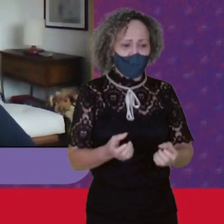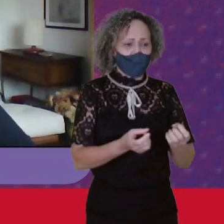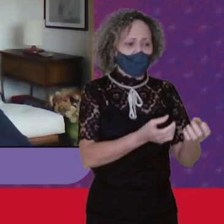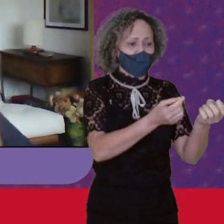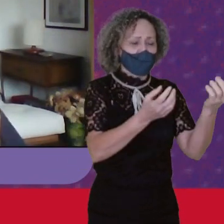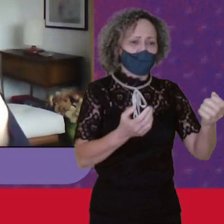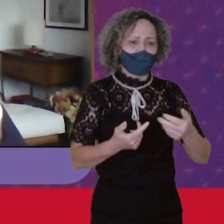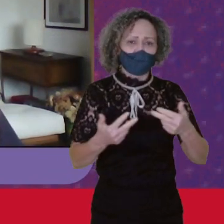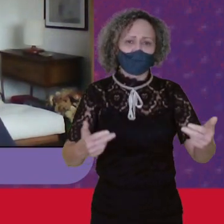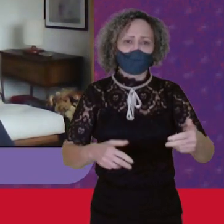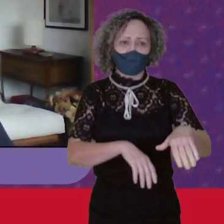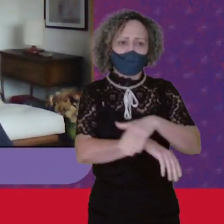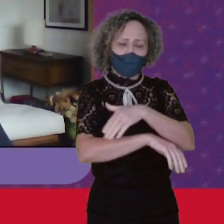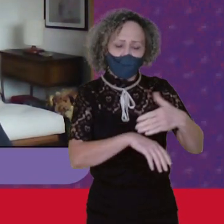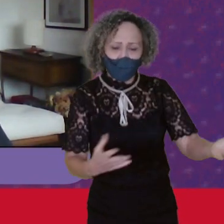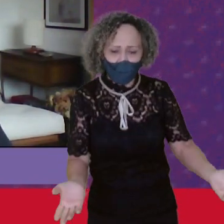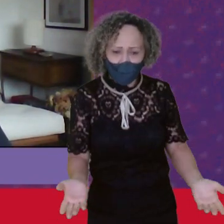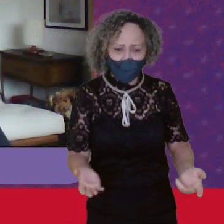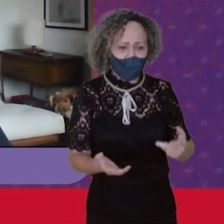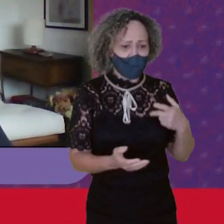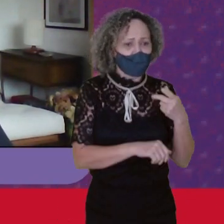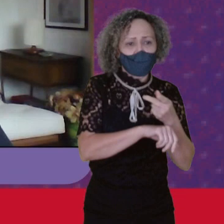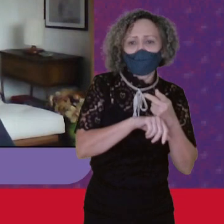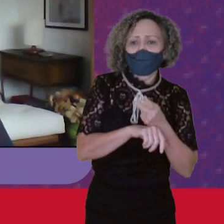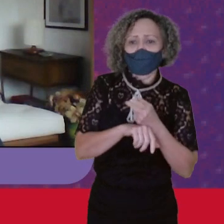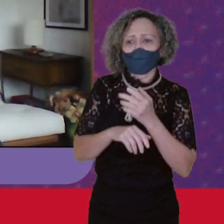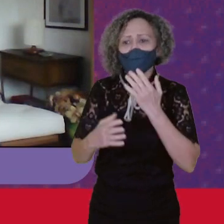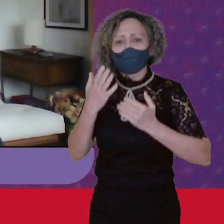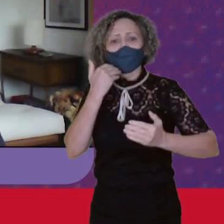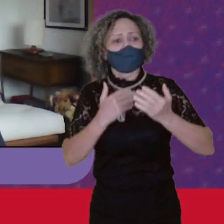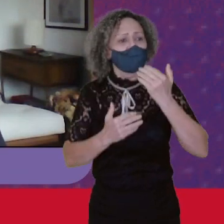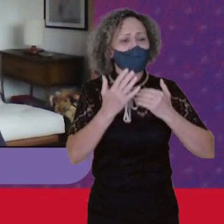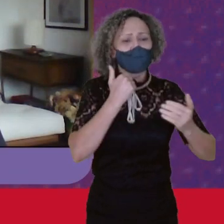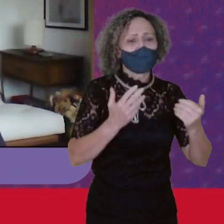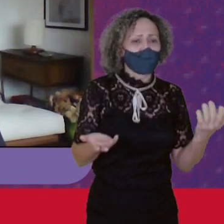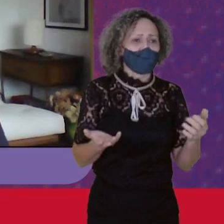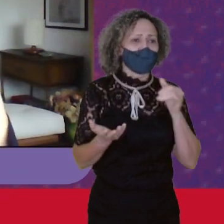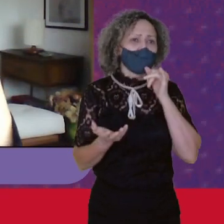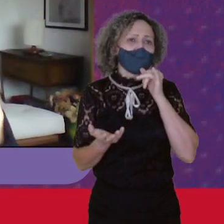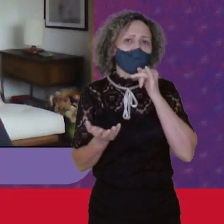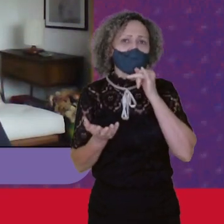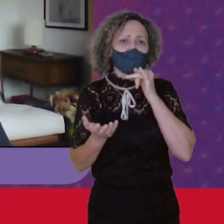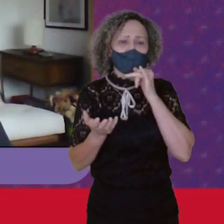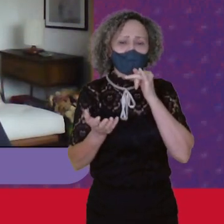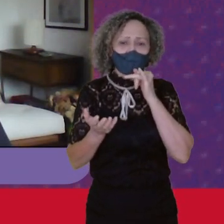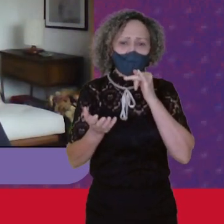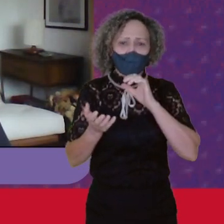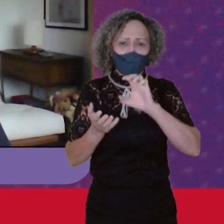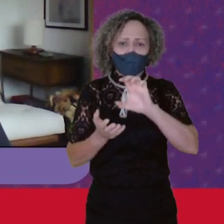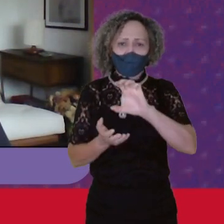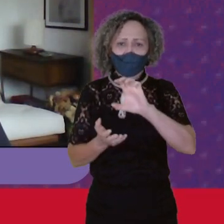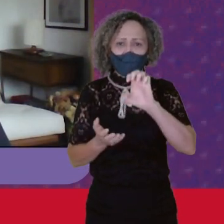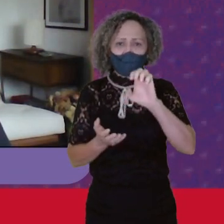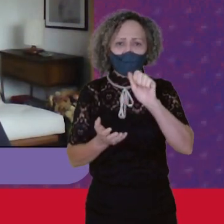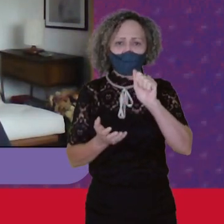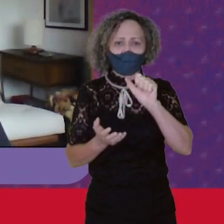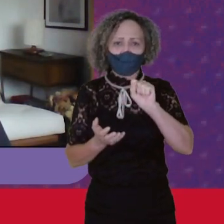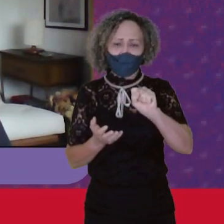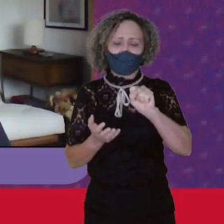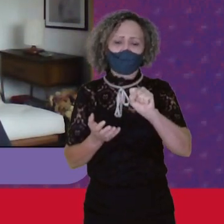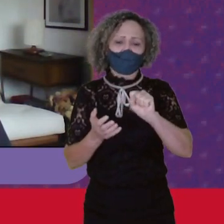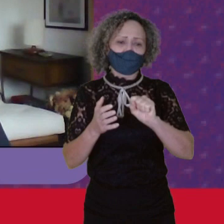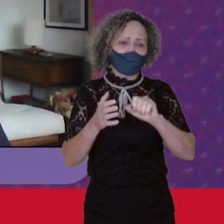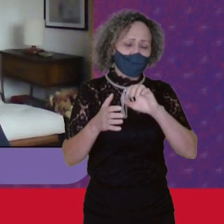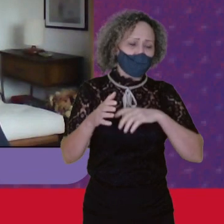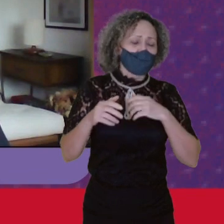buscando alimento Aonde é possível E daí a gente viu Aí nas ceasas E em outras situações Como lixo Mas que também